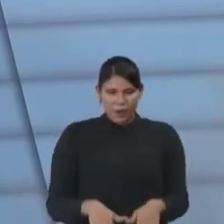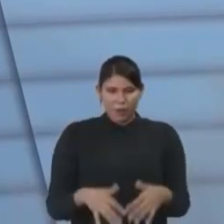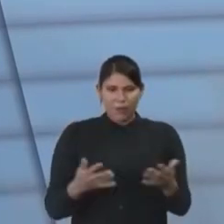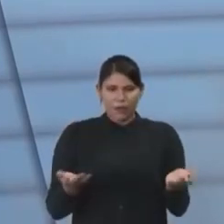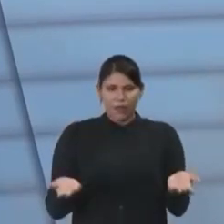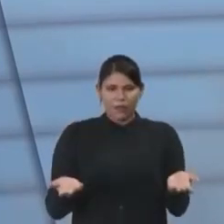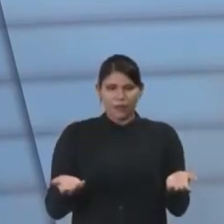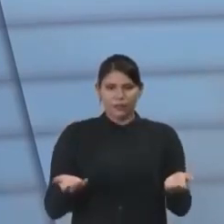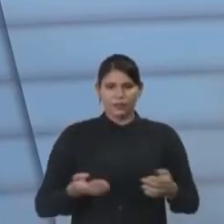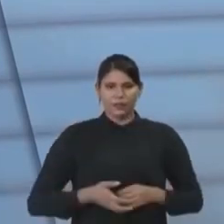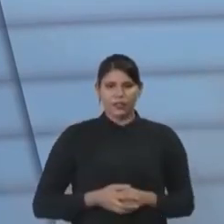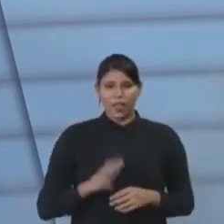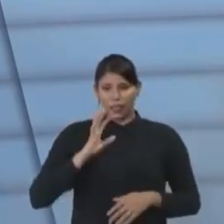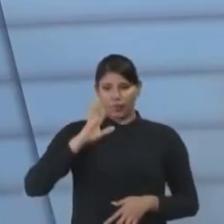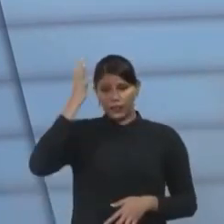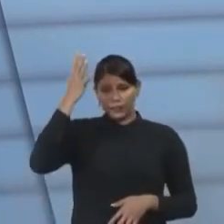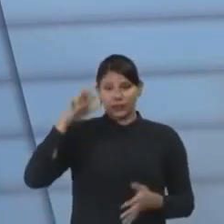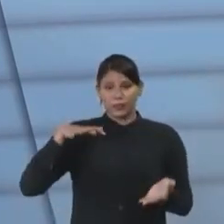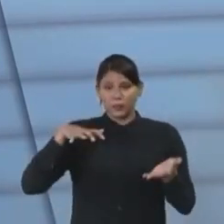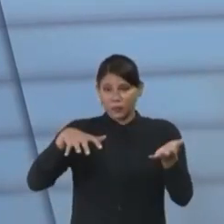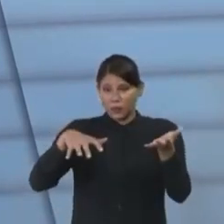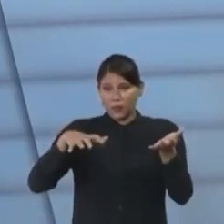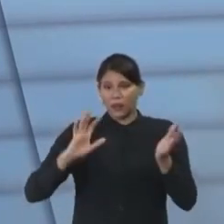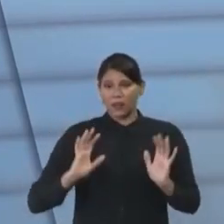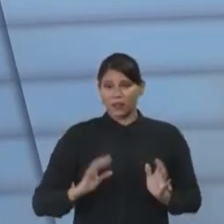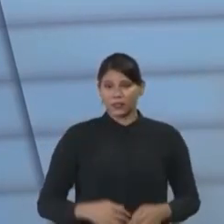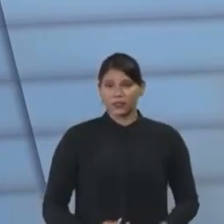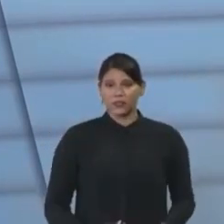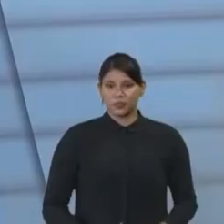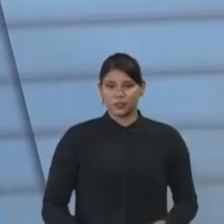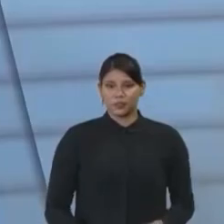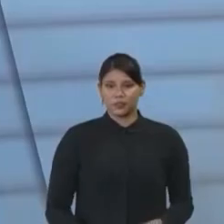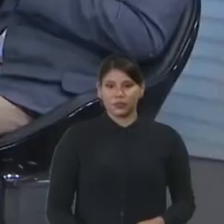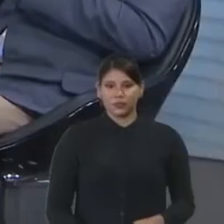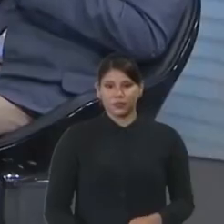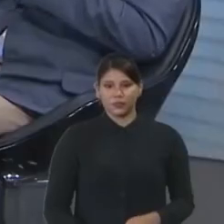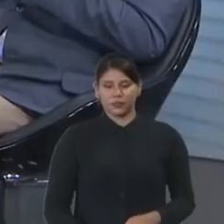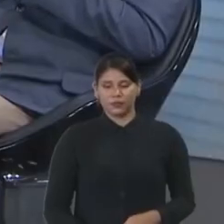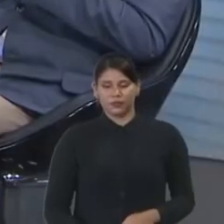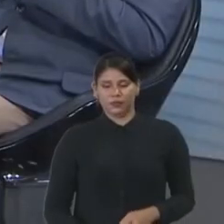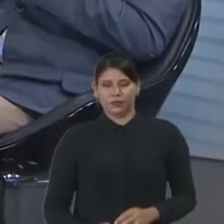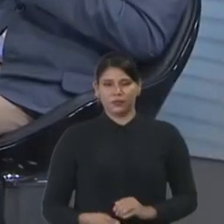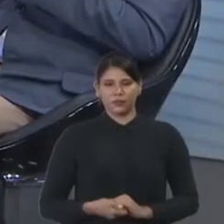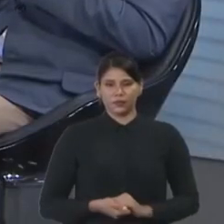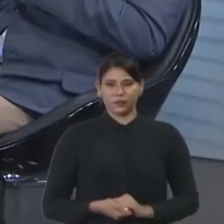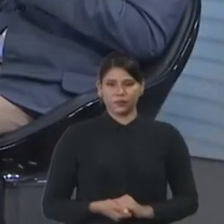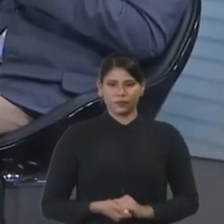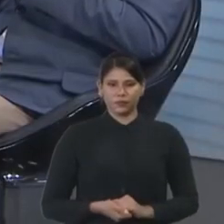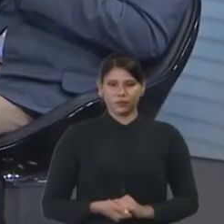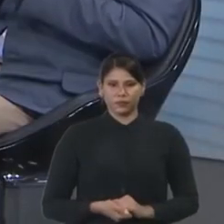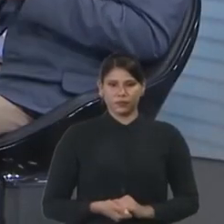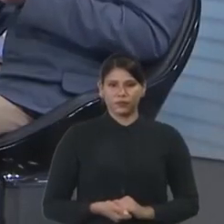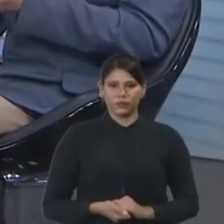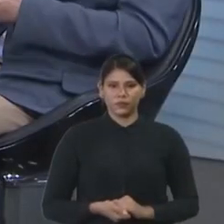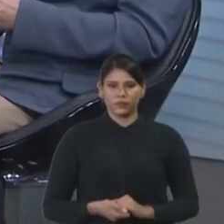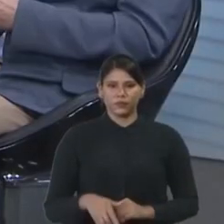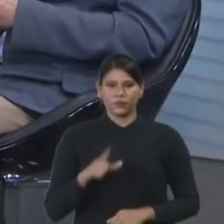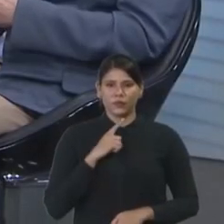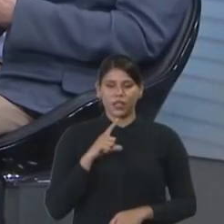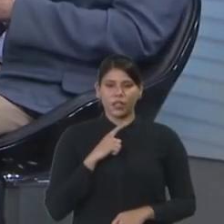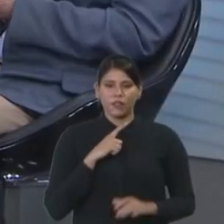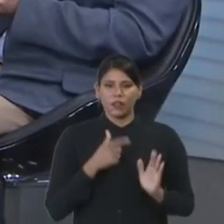diria, uma Que foi uma decisão do Congresso, né? Há um projeto apresentado lá, pela que a senhora disse assim, e que terminou-se